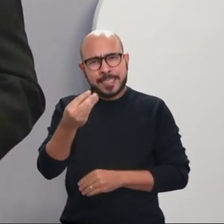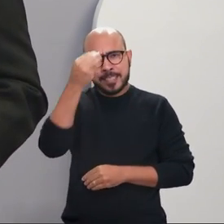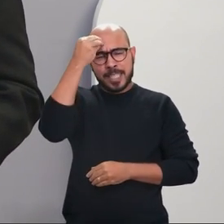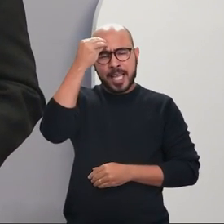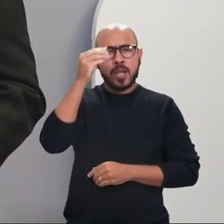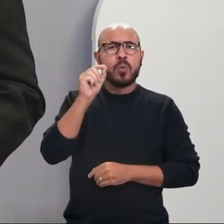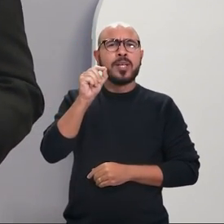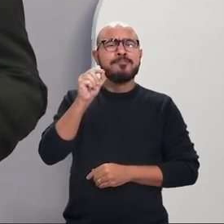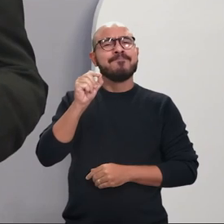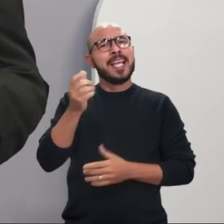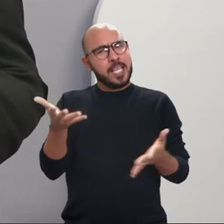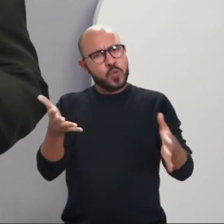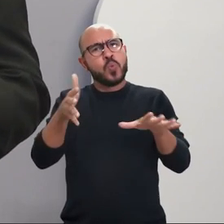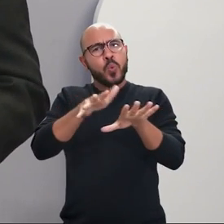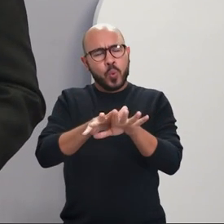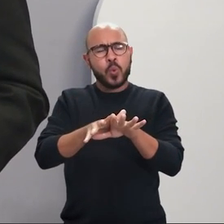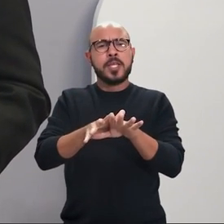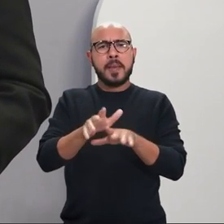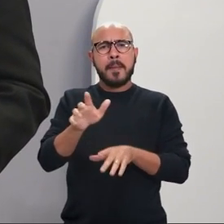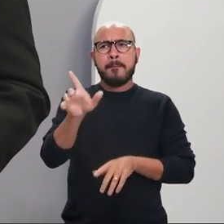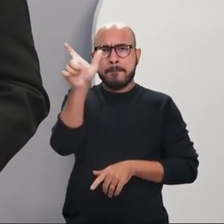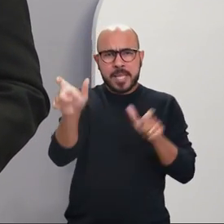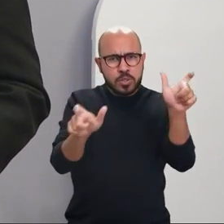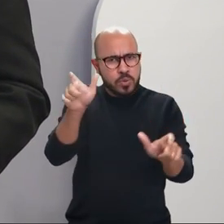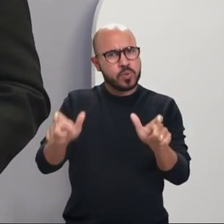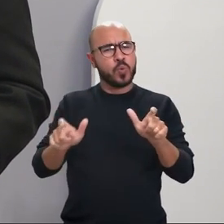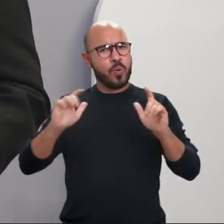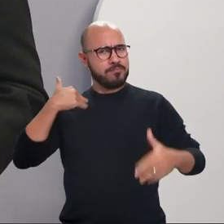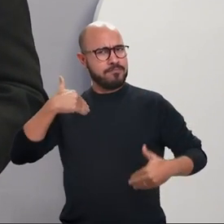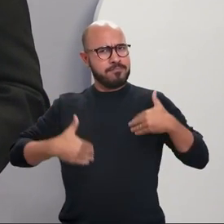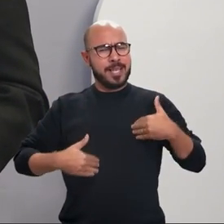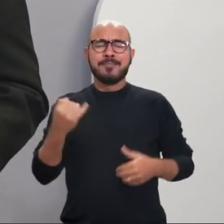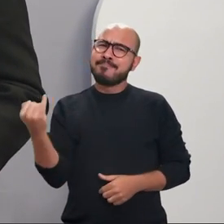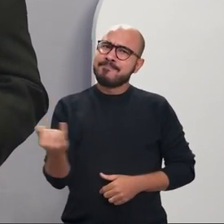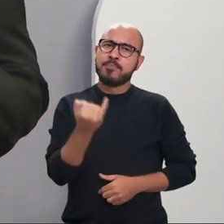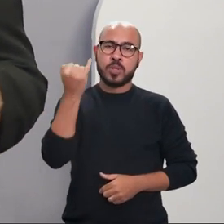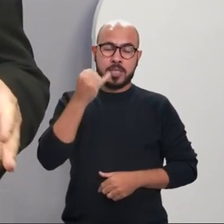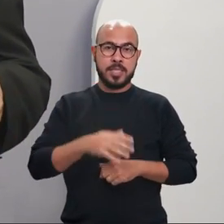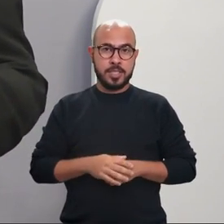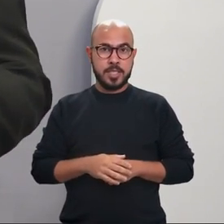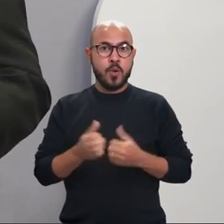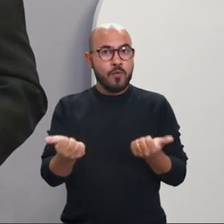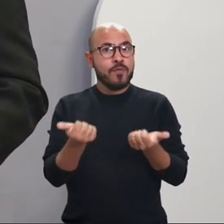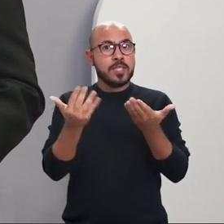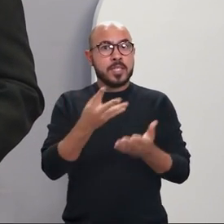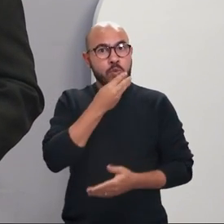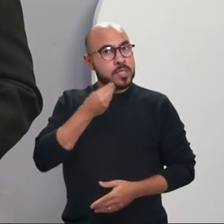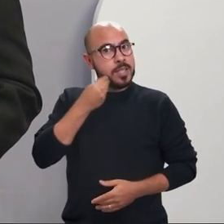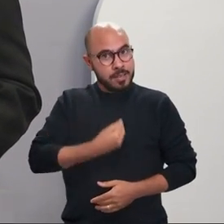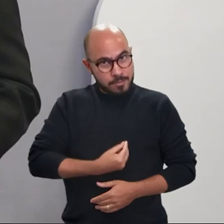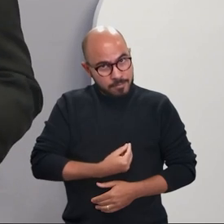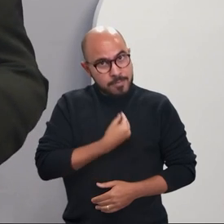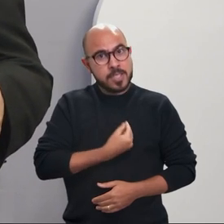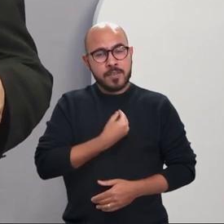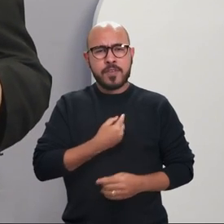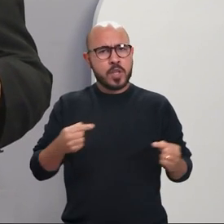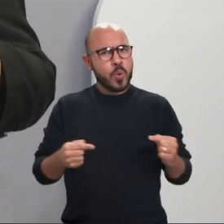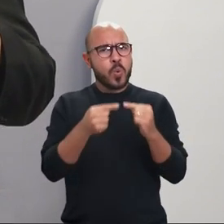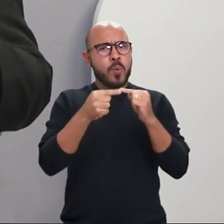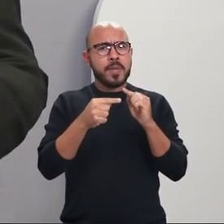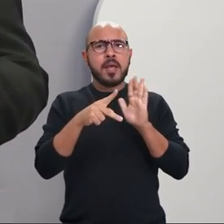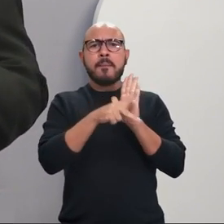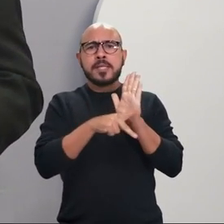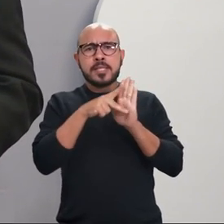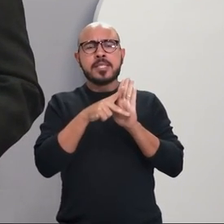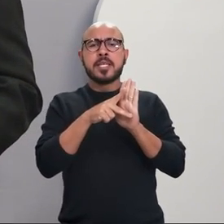importância da inclusão das pessoas com paralisia cerebral melhorando a sua qualidade de vida conforme os